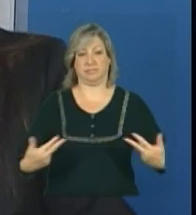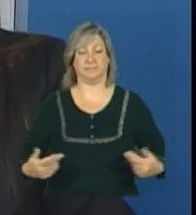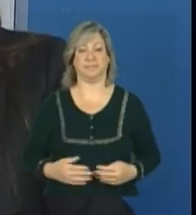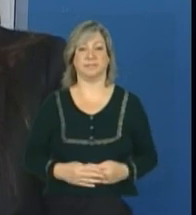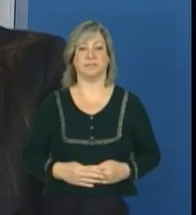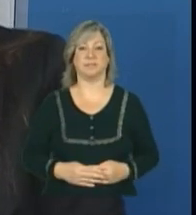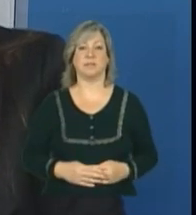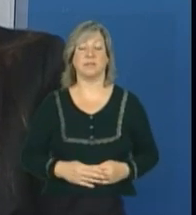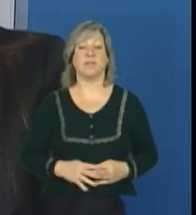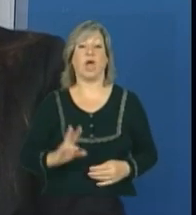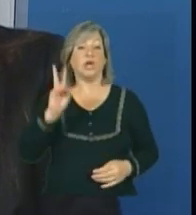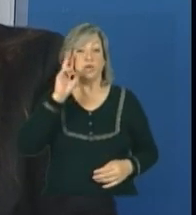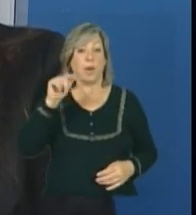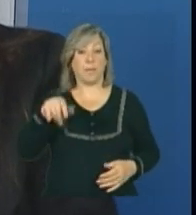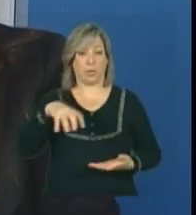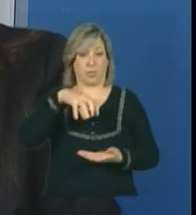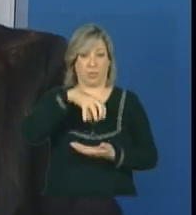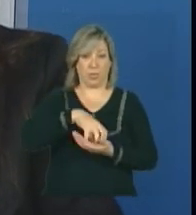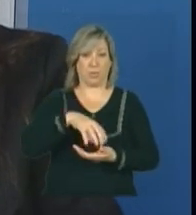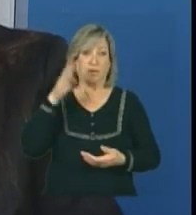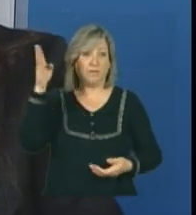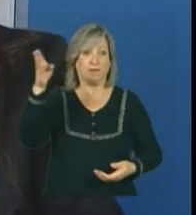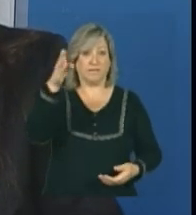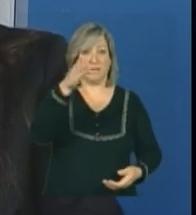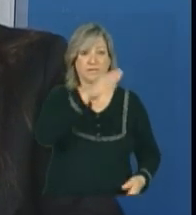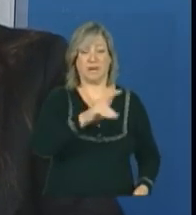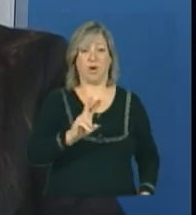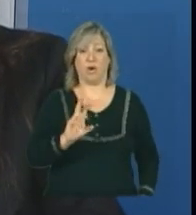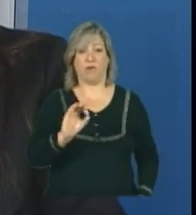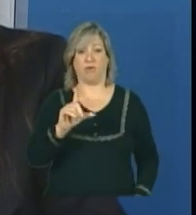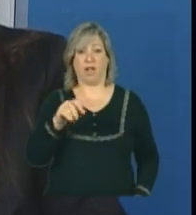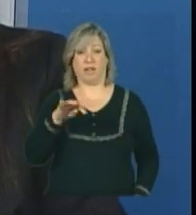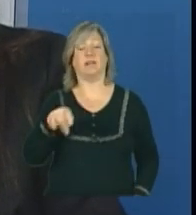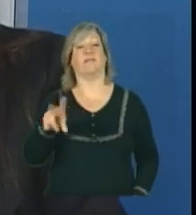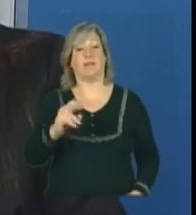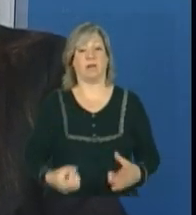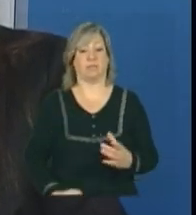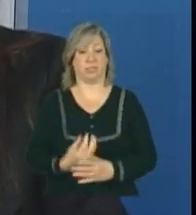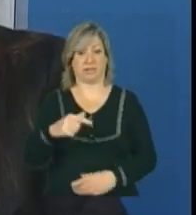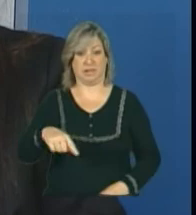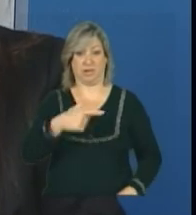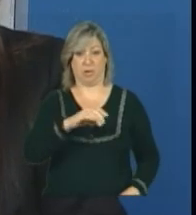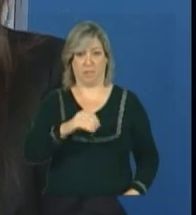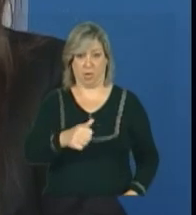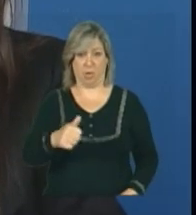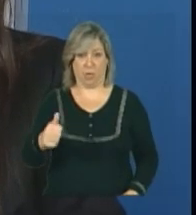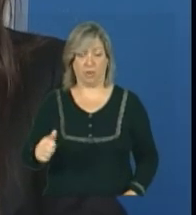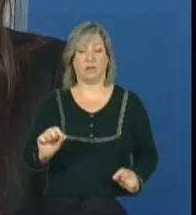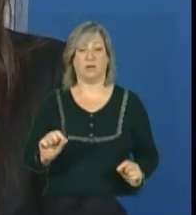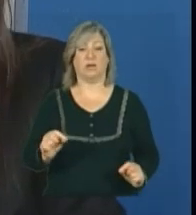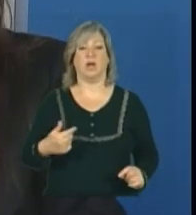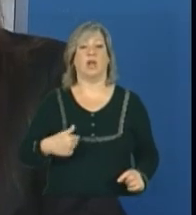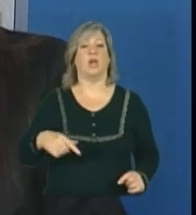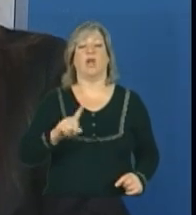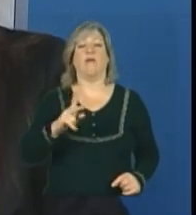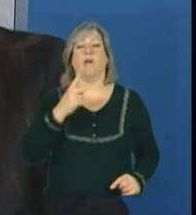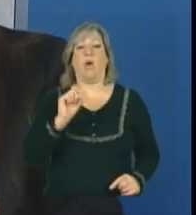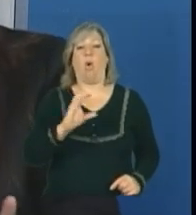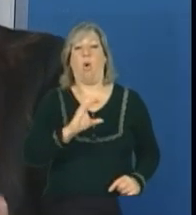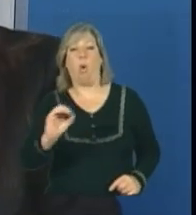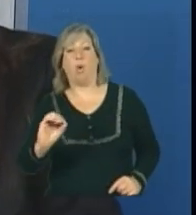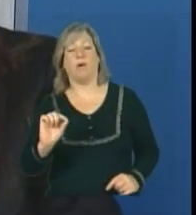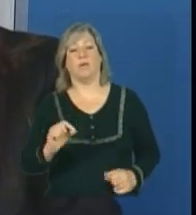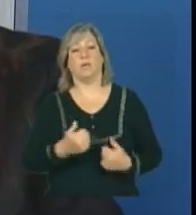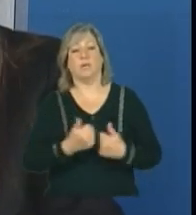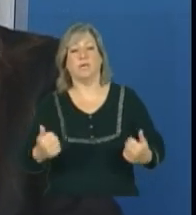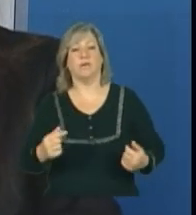caso da equipe volante que será implantada esse ano, primeiro, a gente não fala de cofinanciamento, a gente fala de